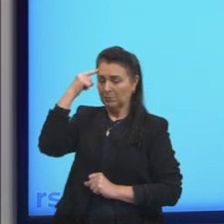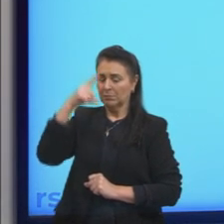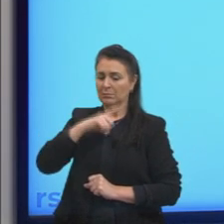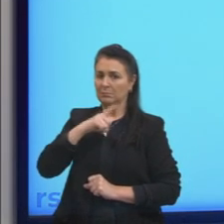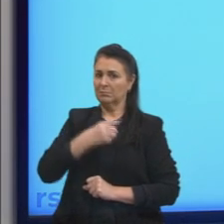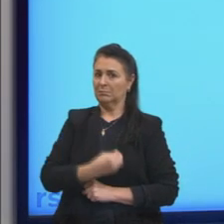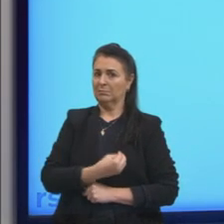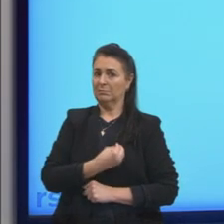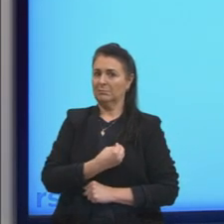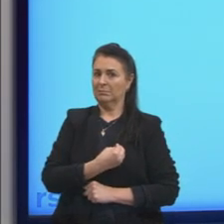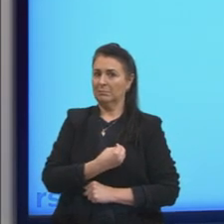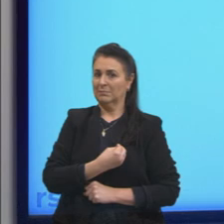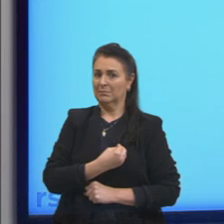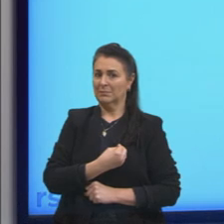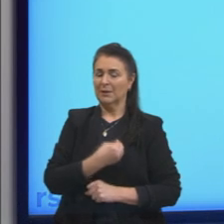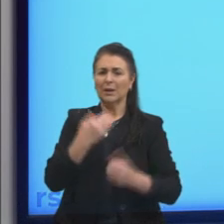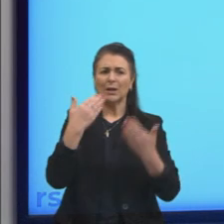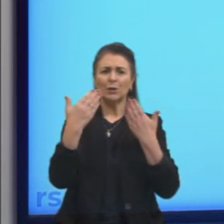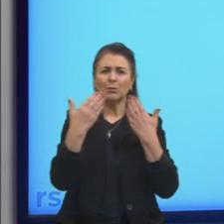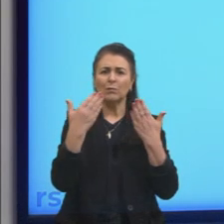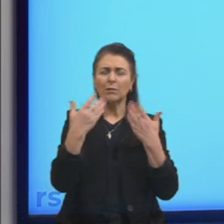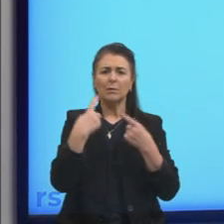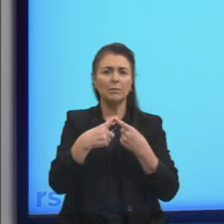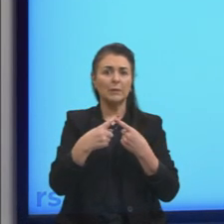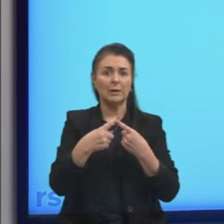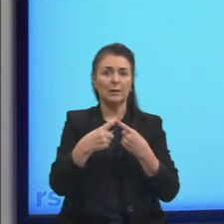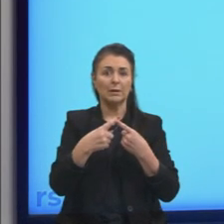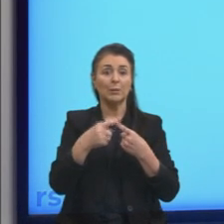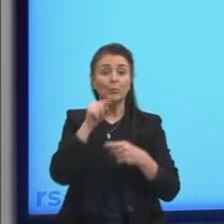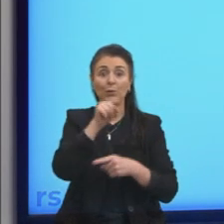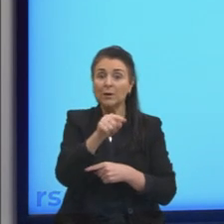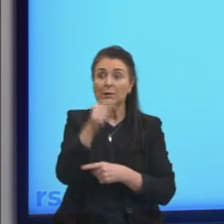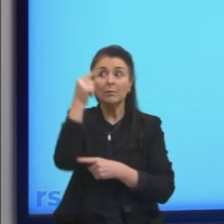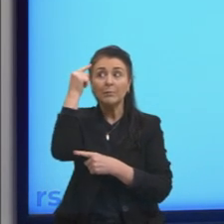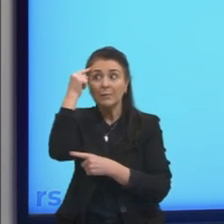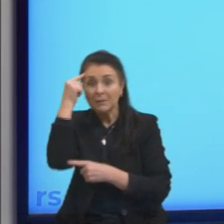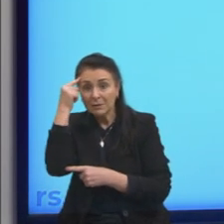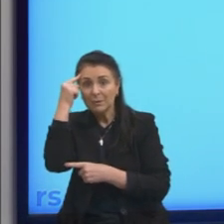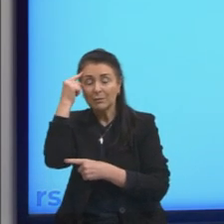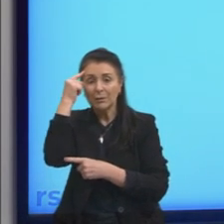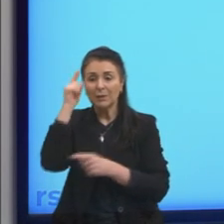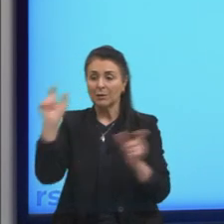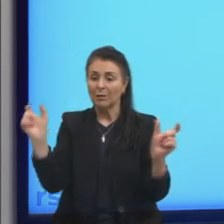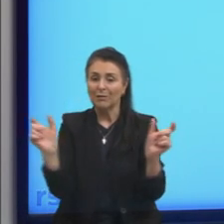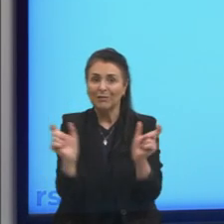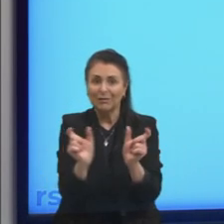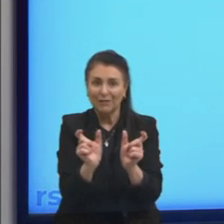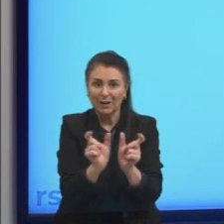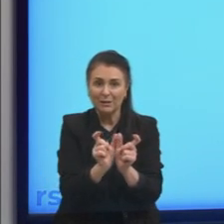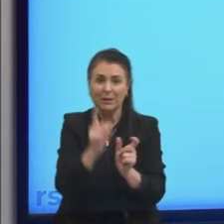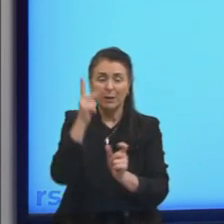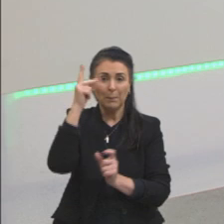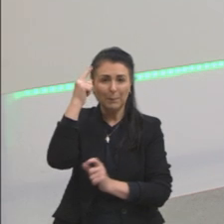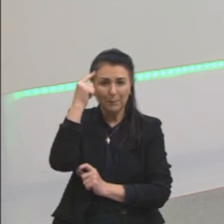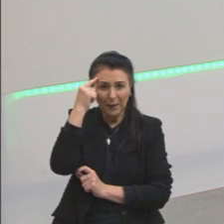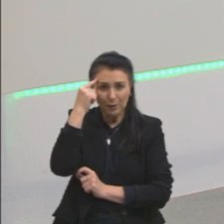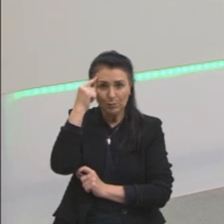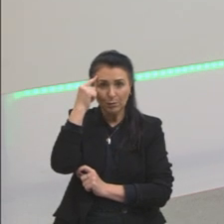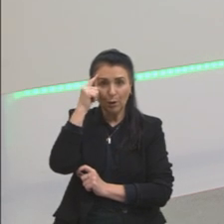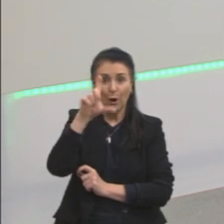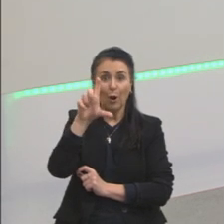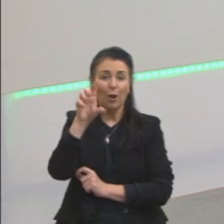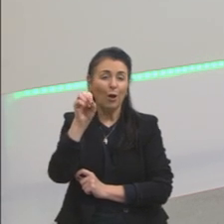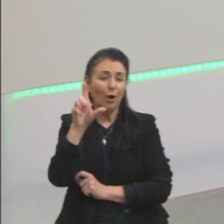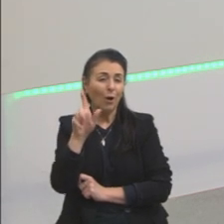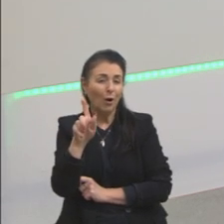duvidando das coisas, é porque ele está pensando. Então, ele existe. Por isso, essa frase dele, penso, logo, existo. Então, ele tem